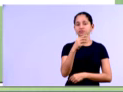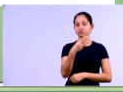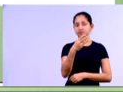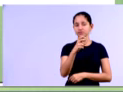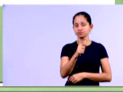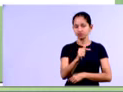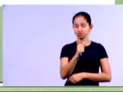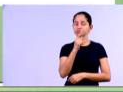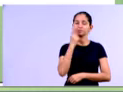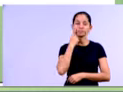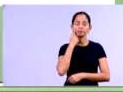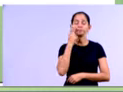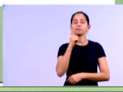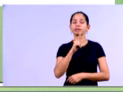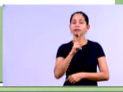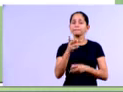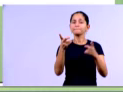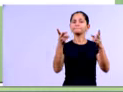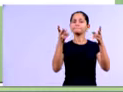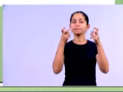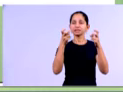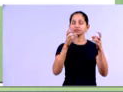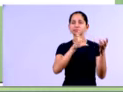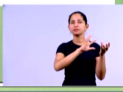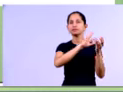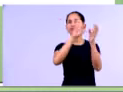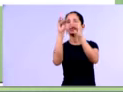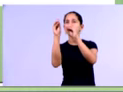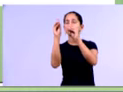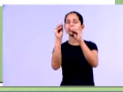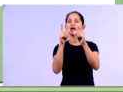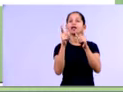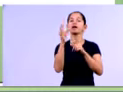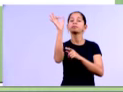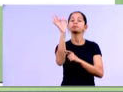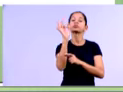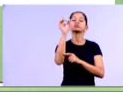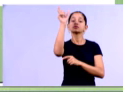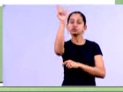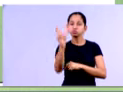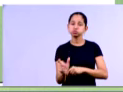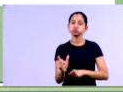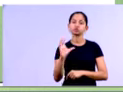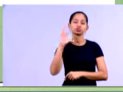notem aqui, gente, né, para a gente poder preencher a nossa coluna aqui da análise, da participação de cada conta,